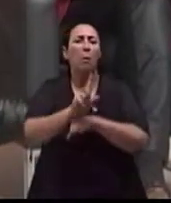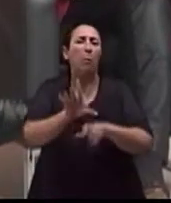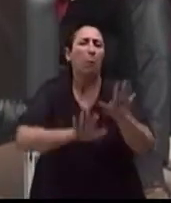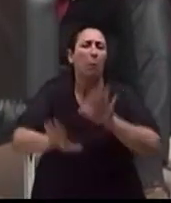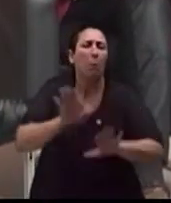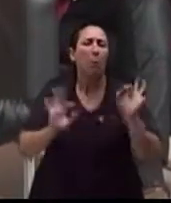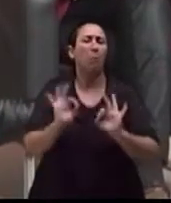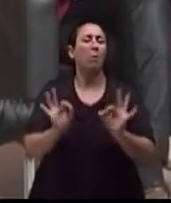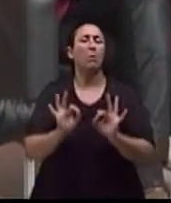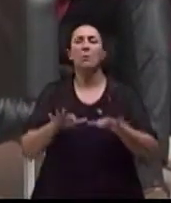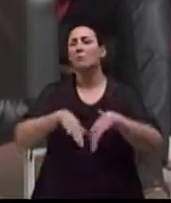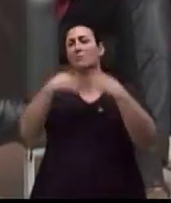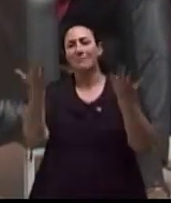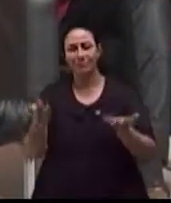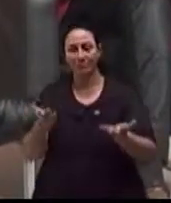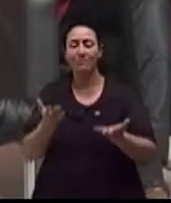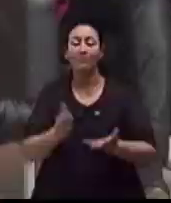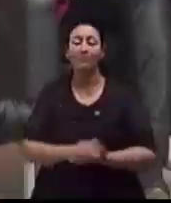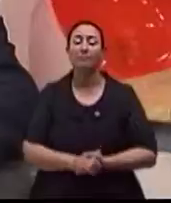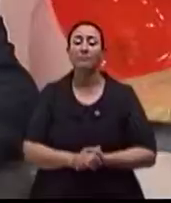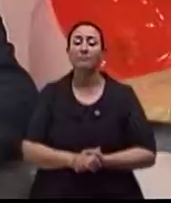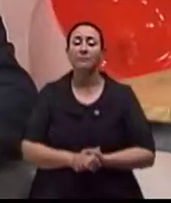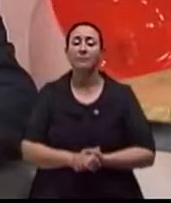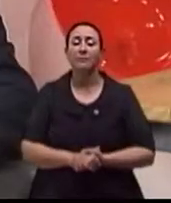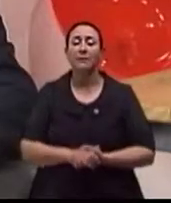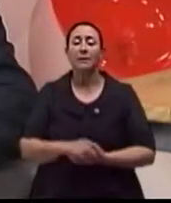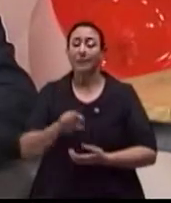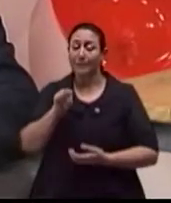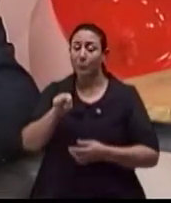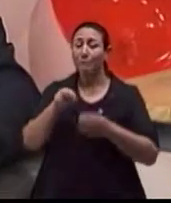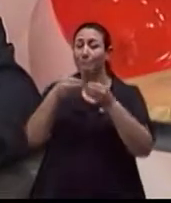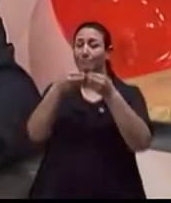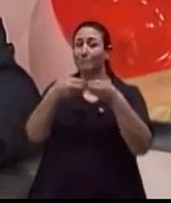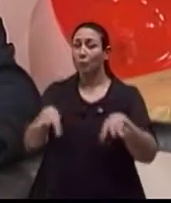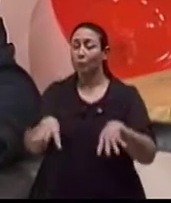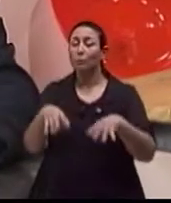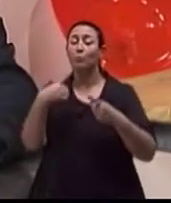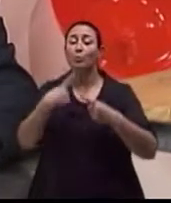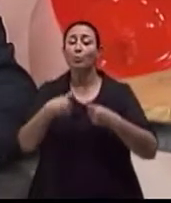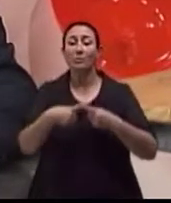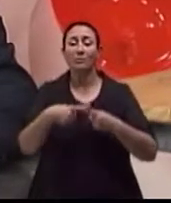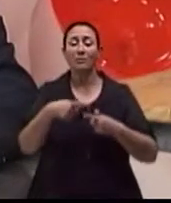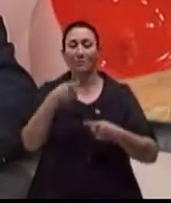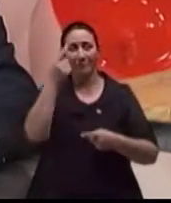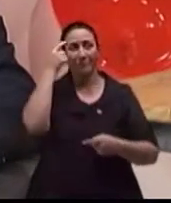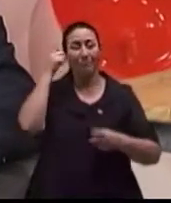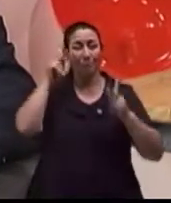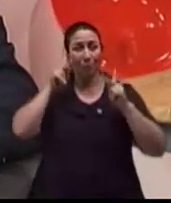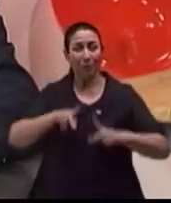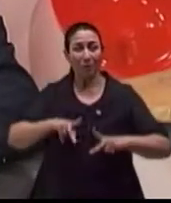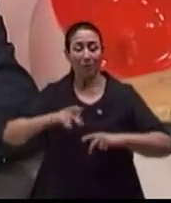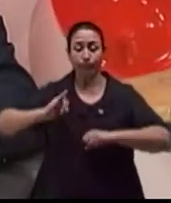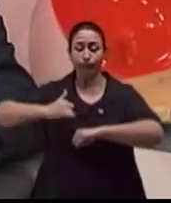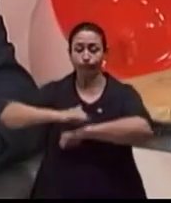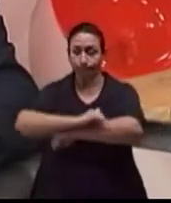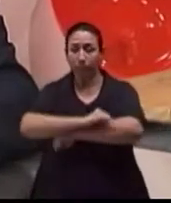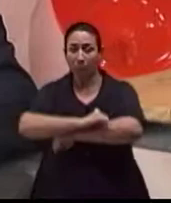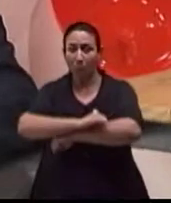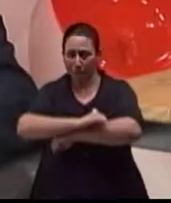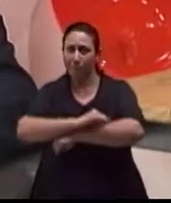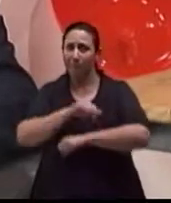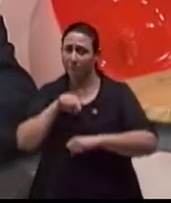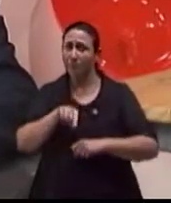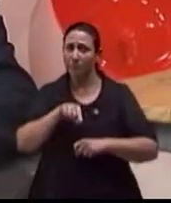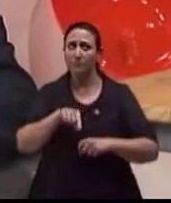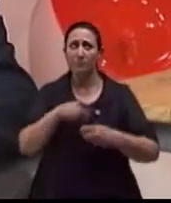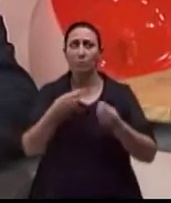também prejudica? Vamos falar um pouquinho disso. Prejudica, prejudica. Hoje em dia, a gente sabe que o sobrepeso, ele é quase